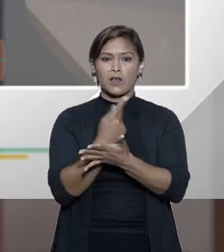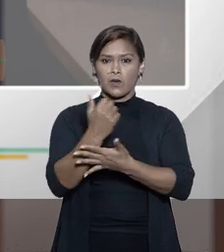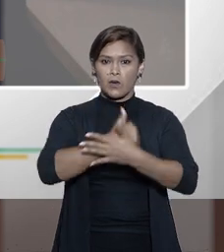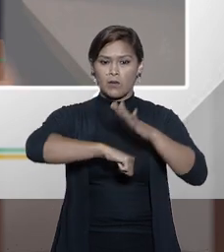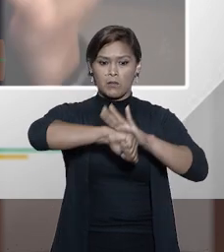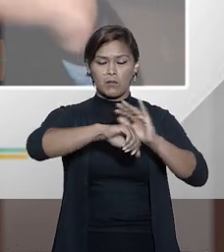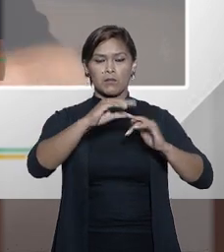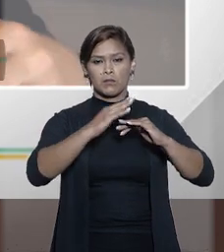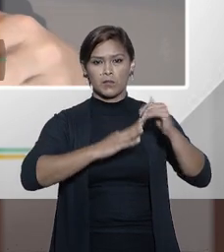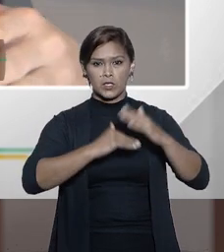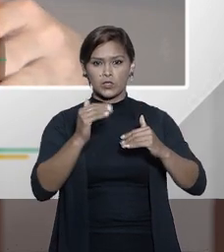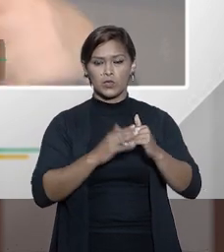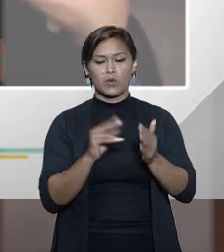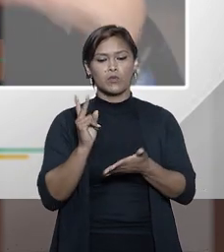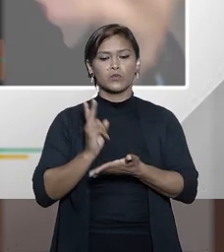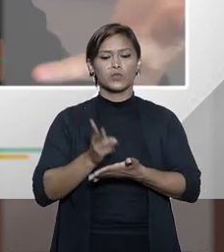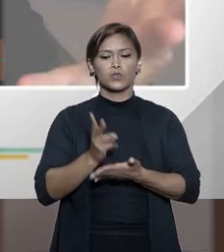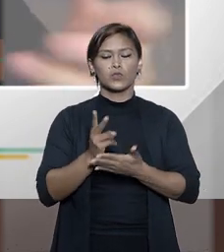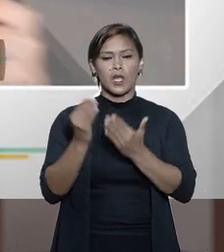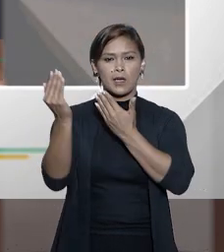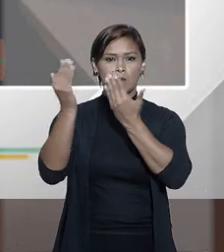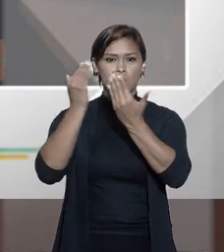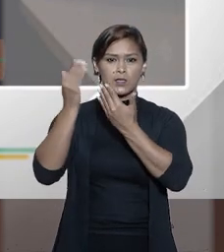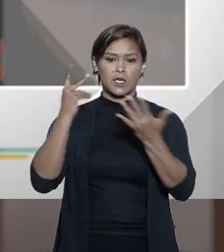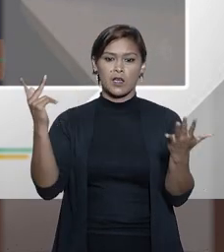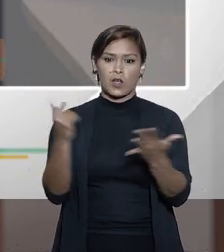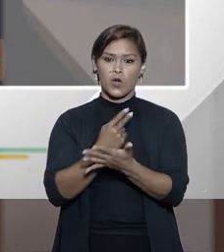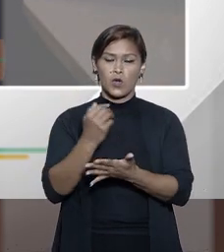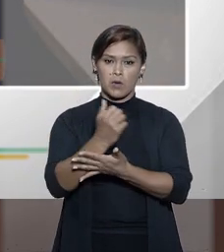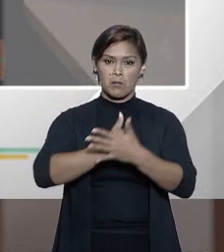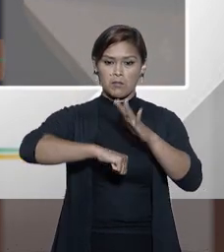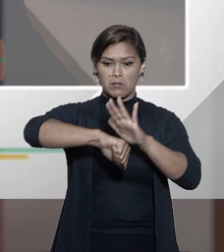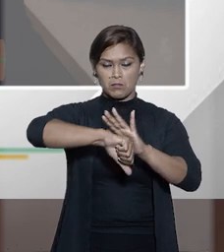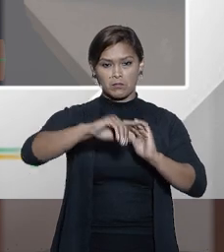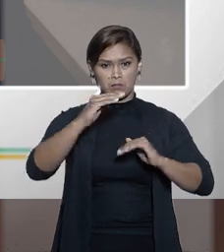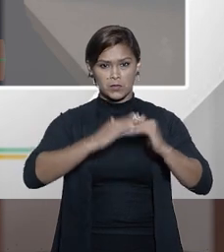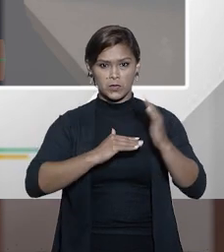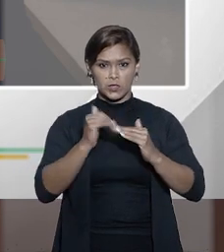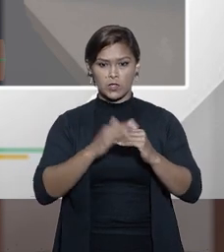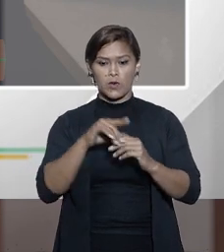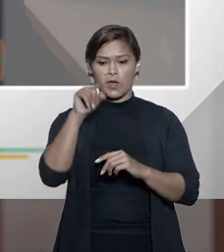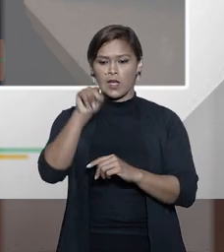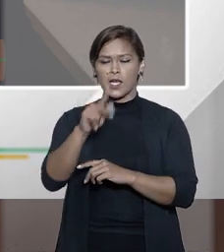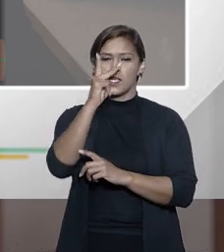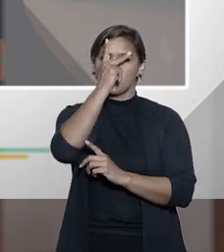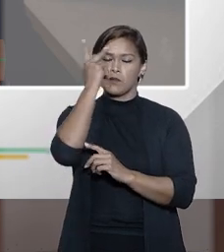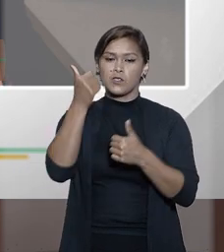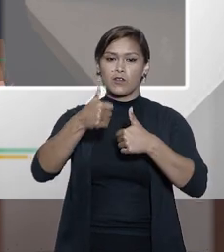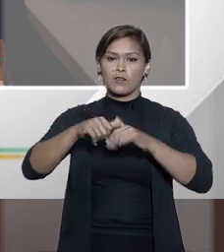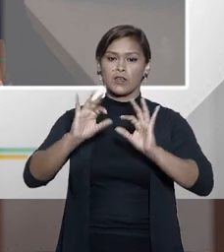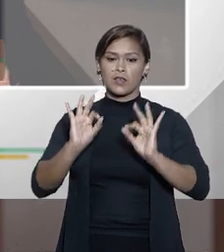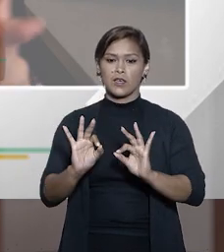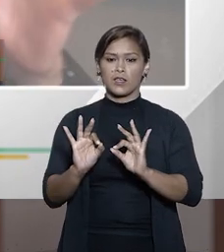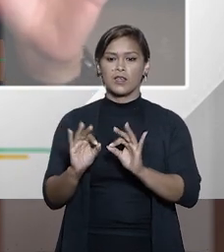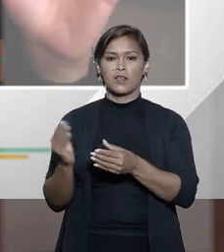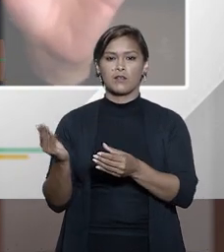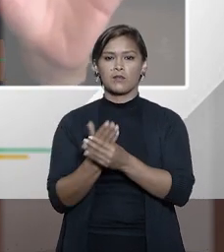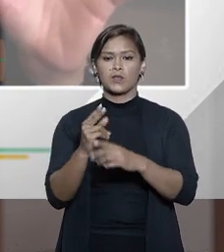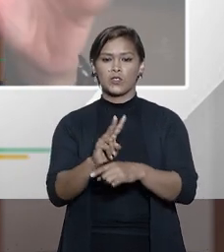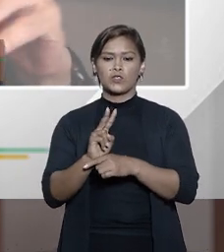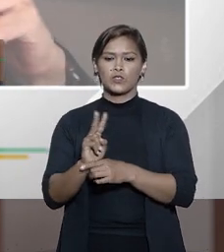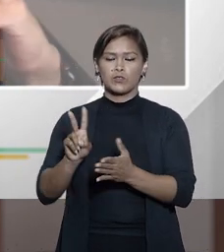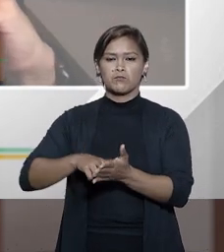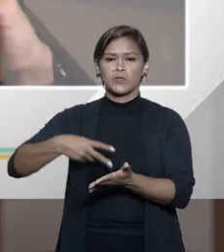ou durante a anomalia psíquica cometeu um crime essa pessoa ficaria sujeita a uma medida de